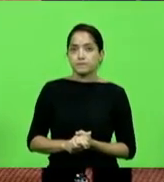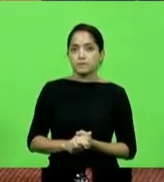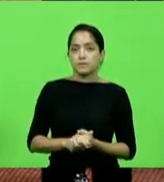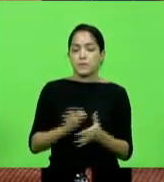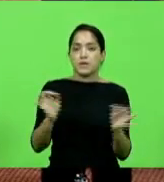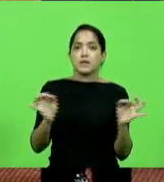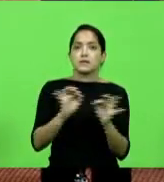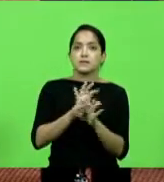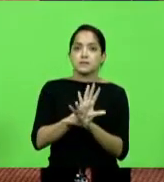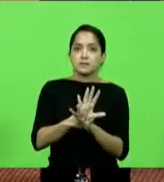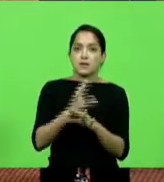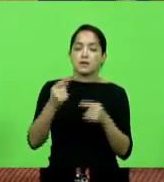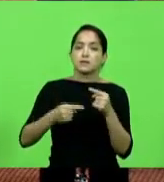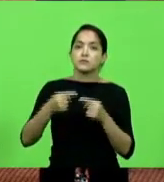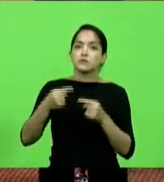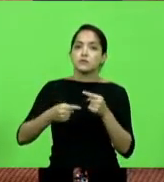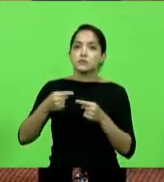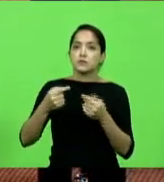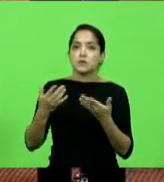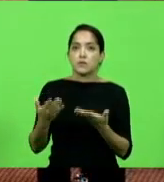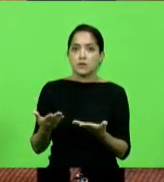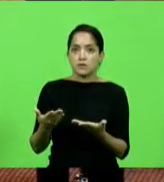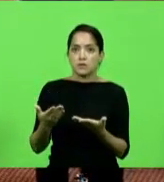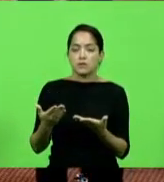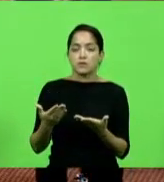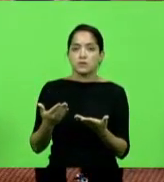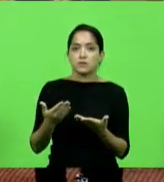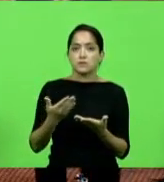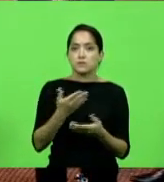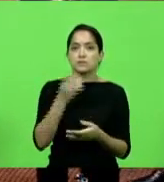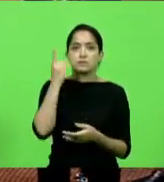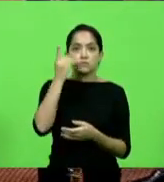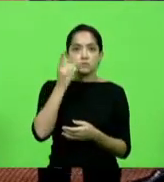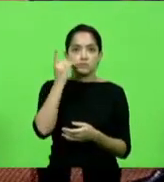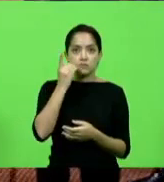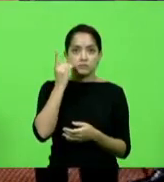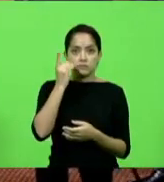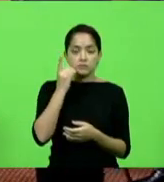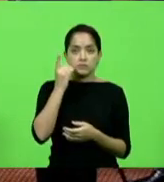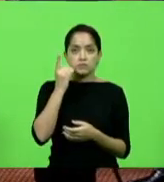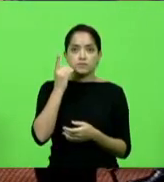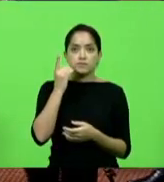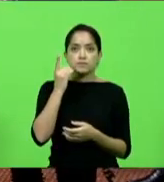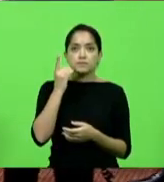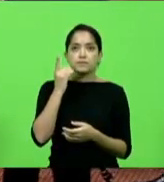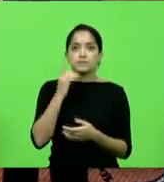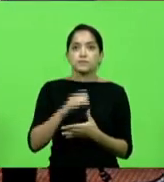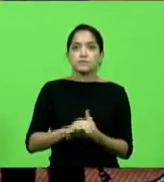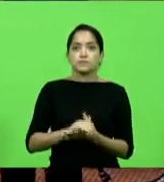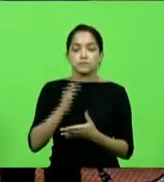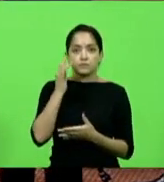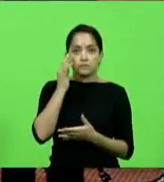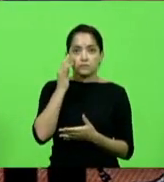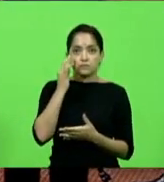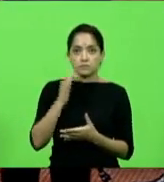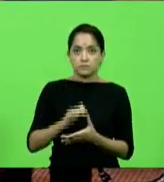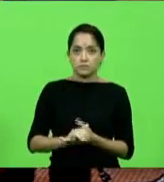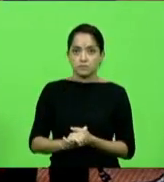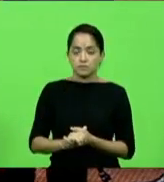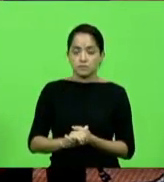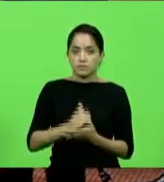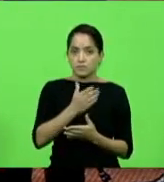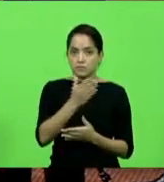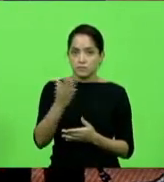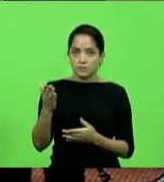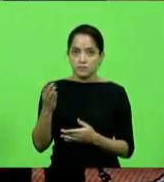Encerrada a discussão, ainda em discussão, com a palavra o deputado Fernando Kreling. Senhores deputados, quem nos assiste